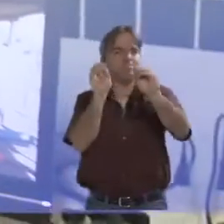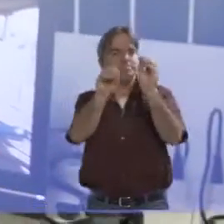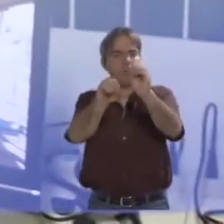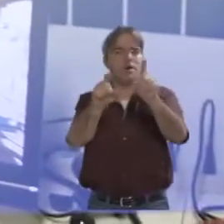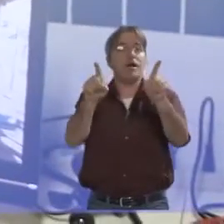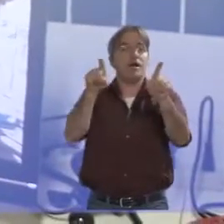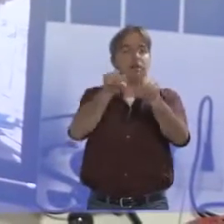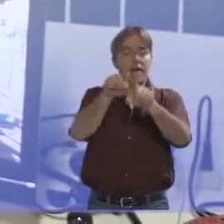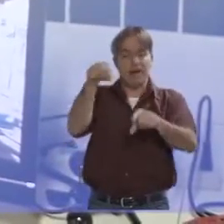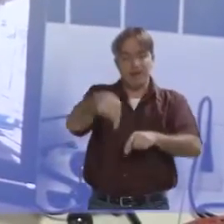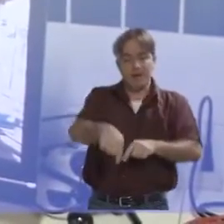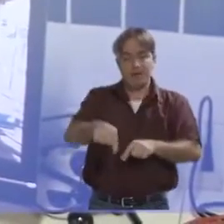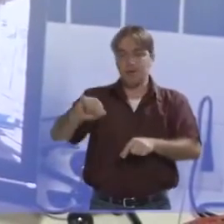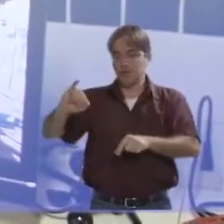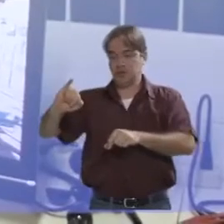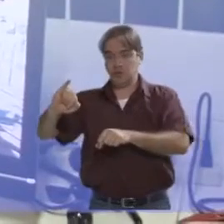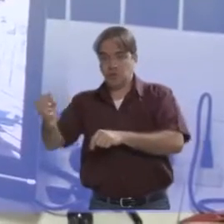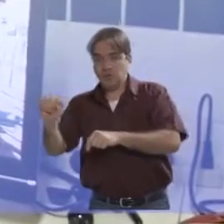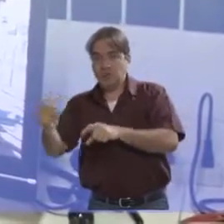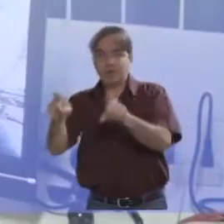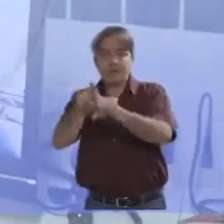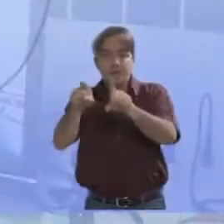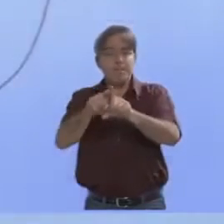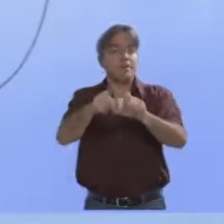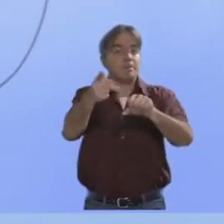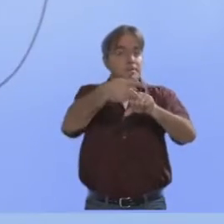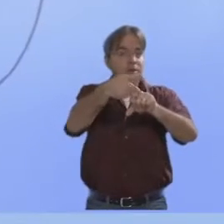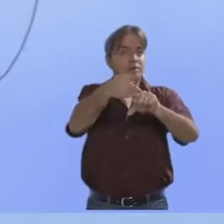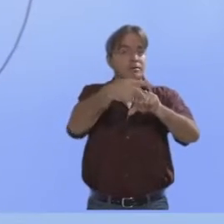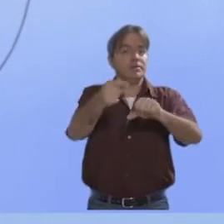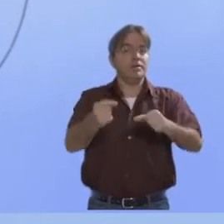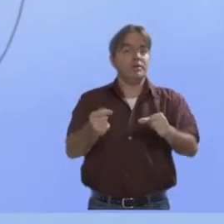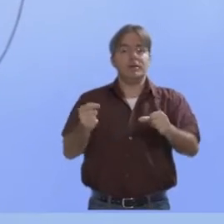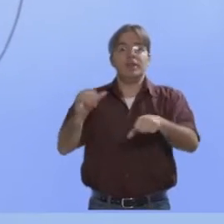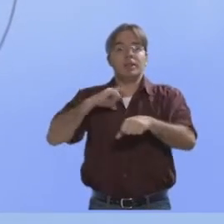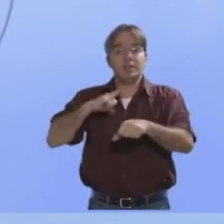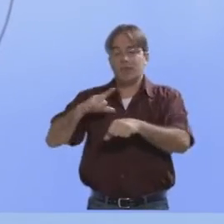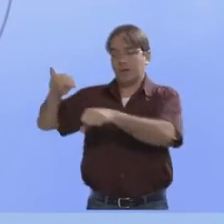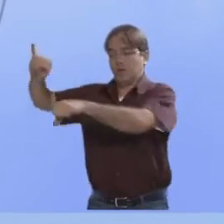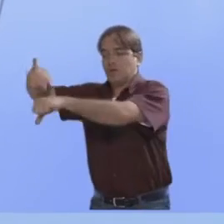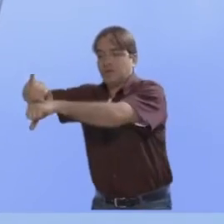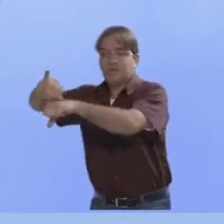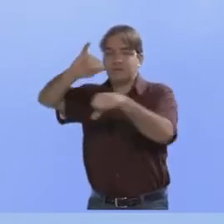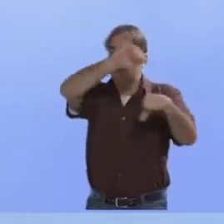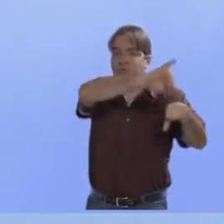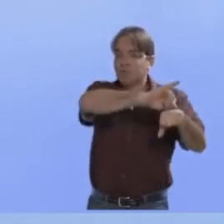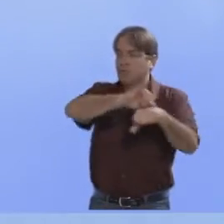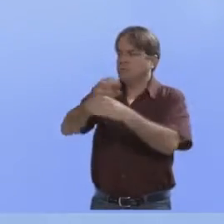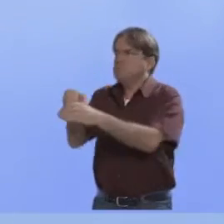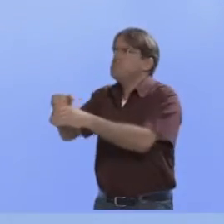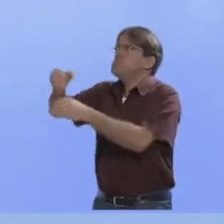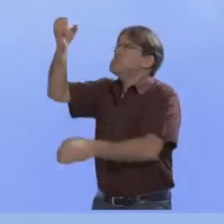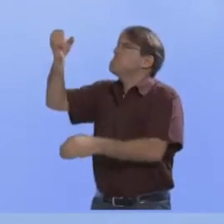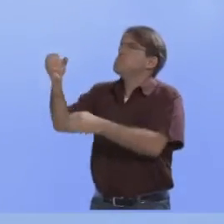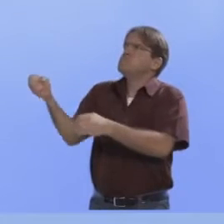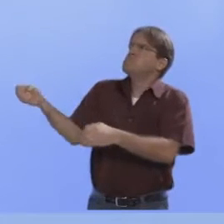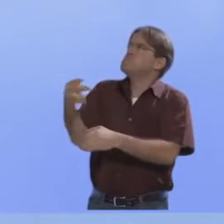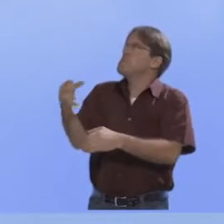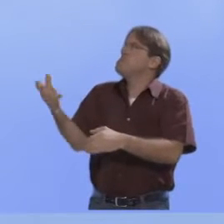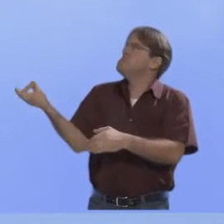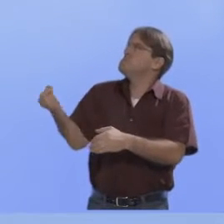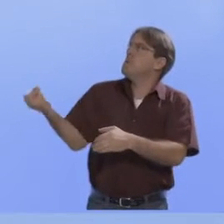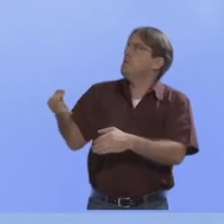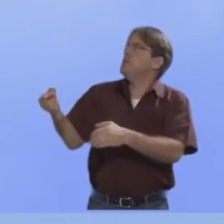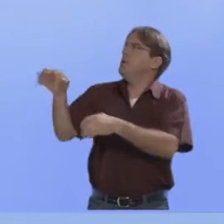em Petrolina, já que a gente dispõe de duas estações meteorológicas automáticas modernas que